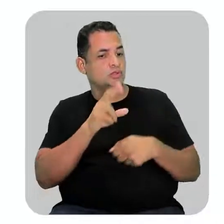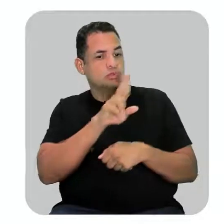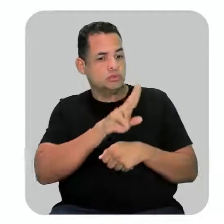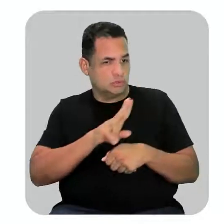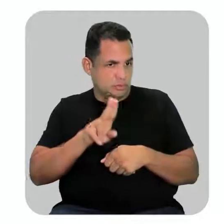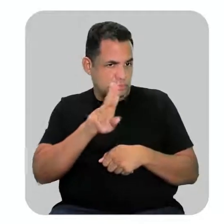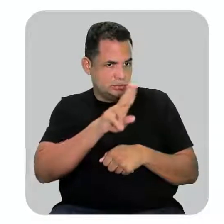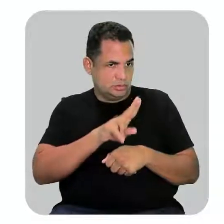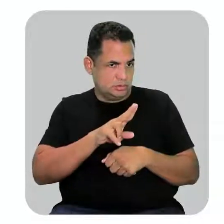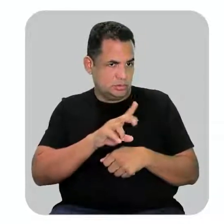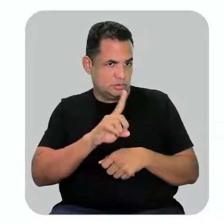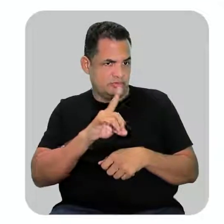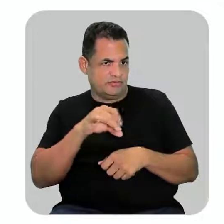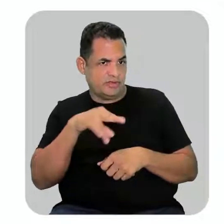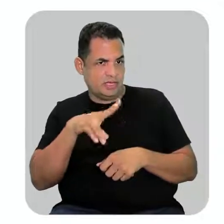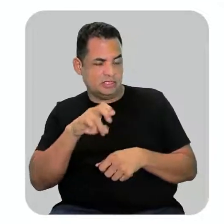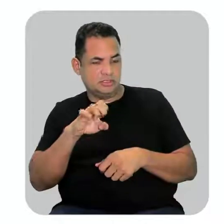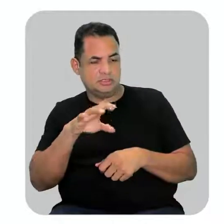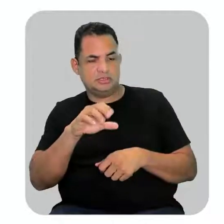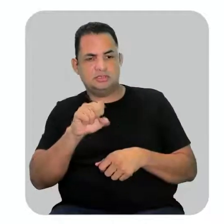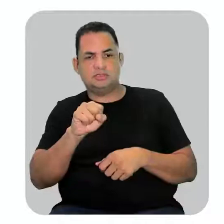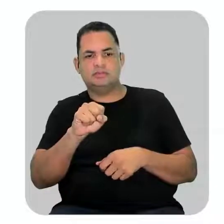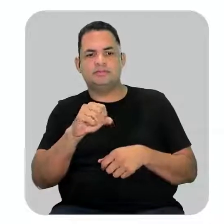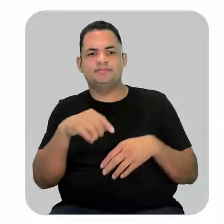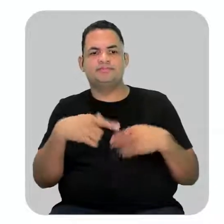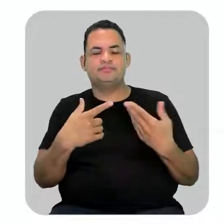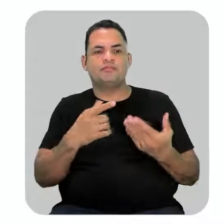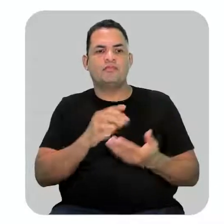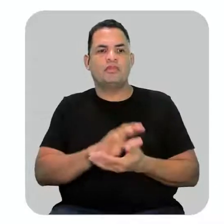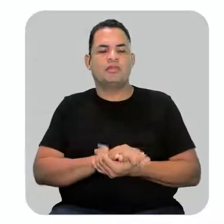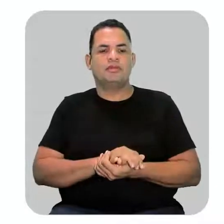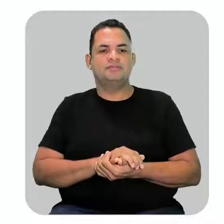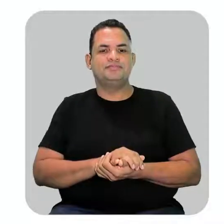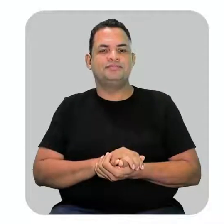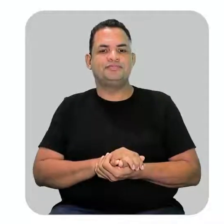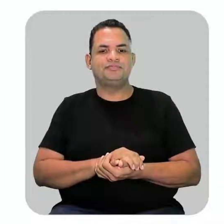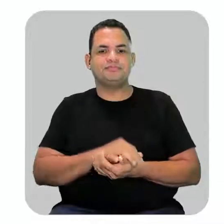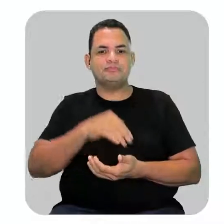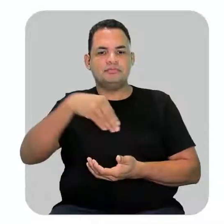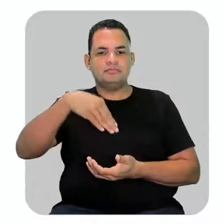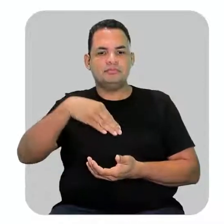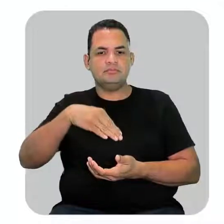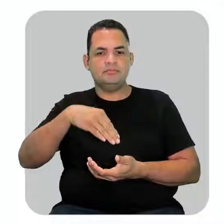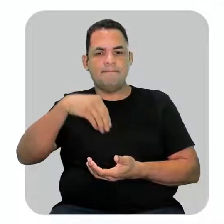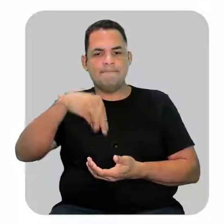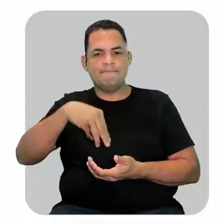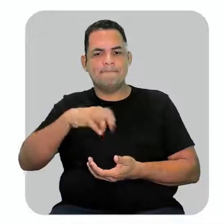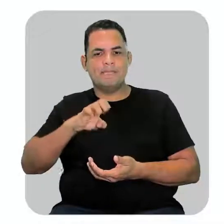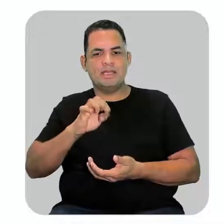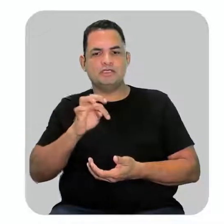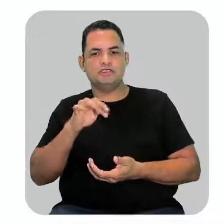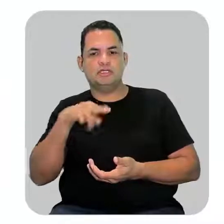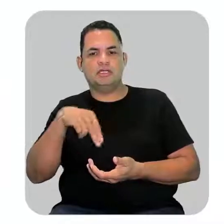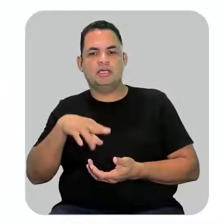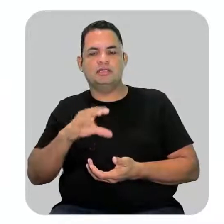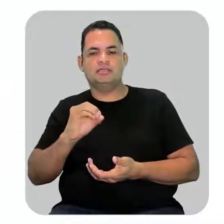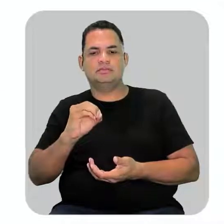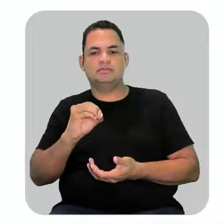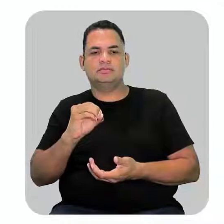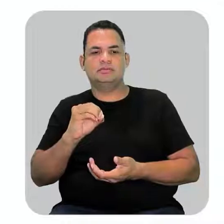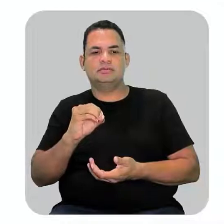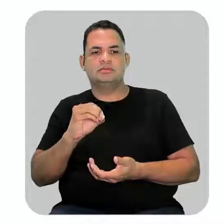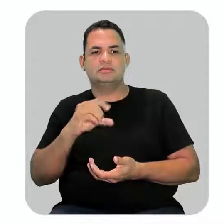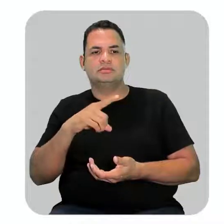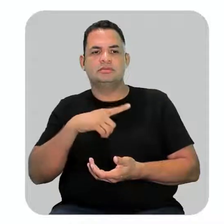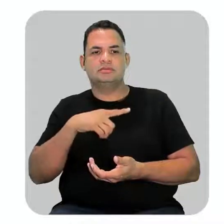chamamos de divalente. O nome dele aqui, ó, é metileno. E nós